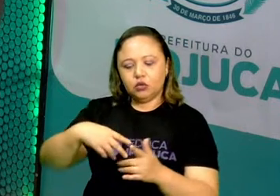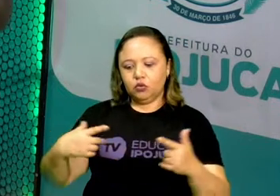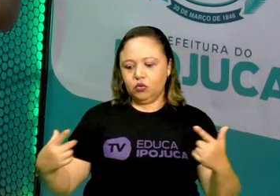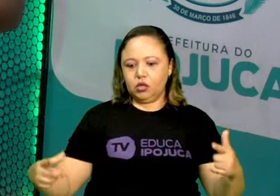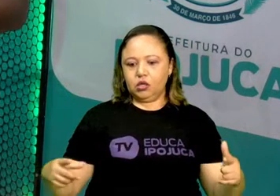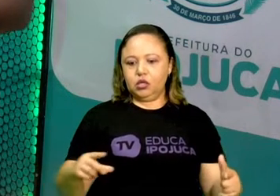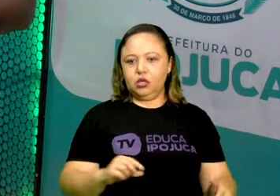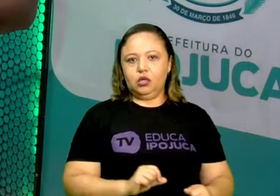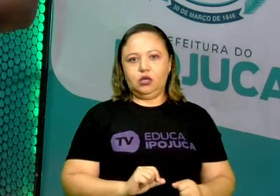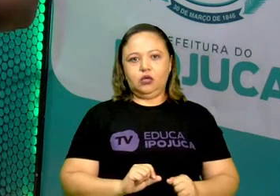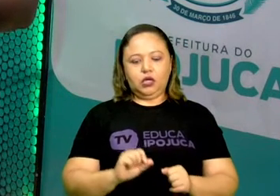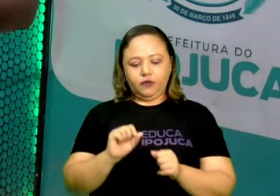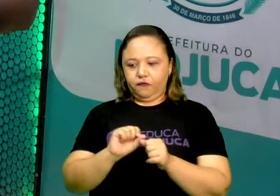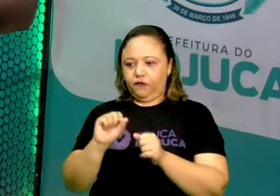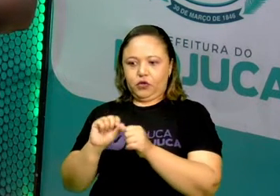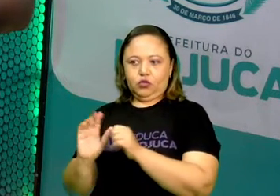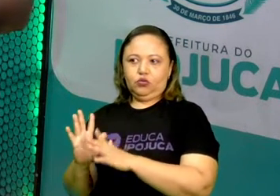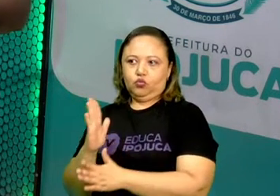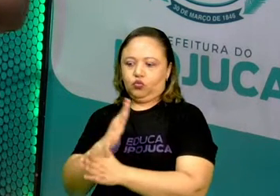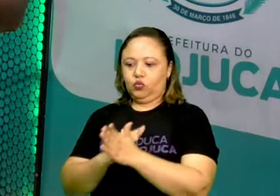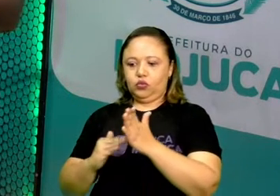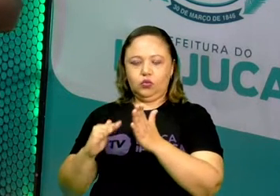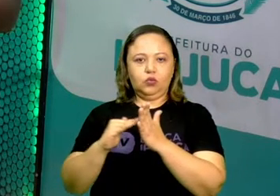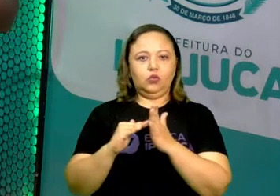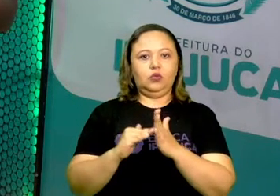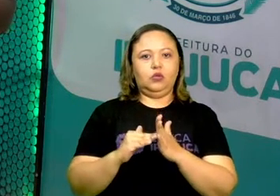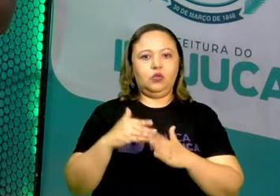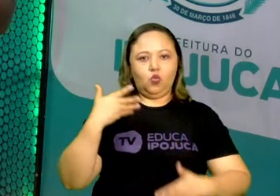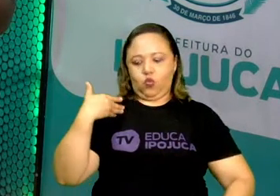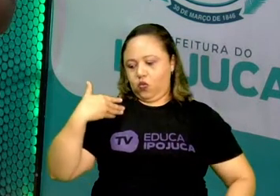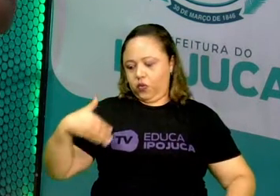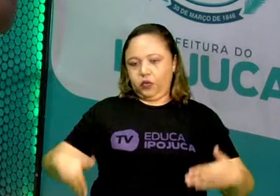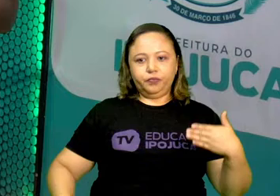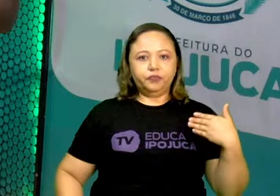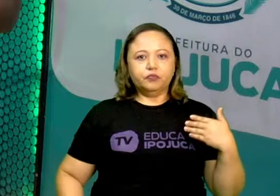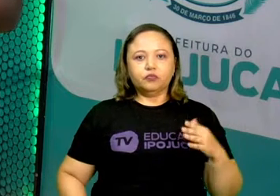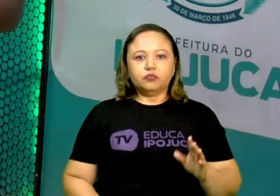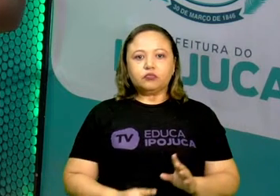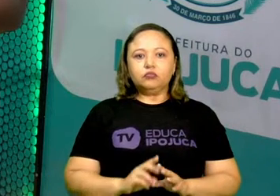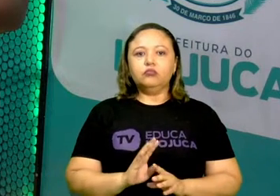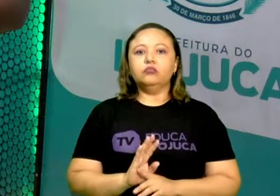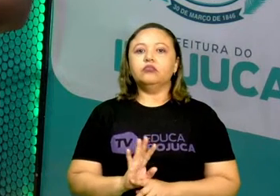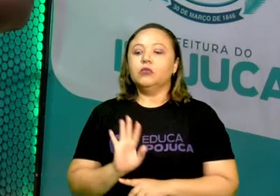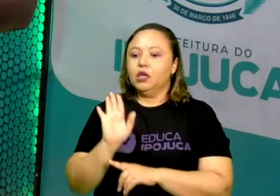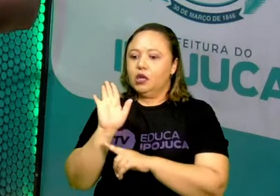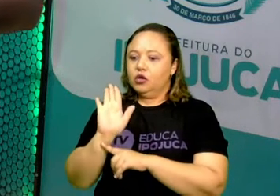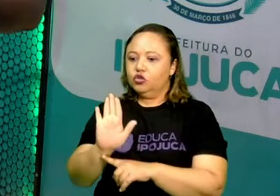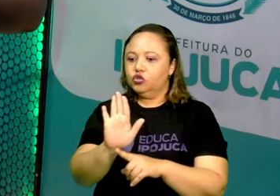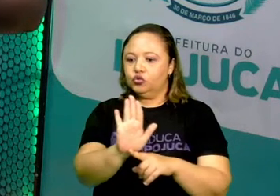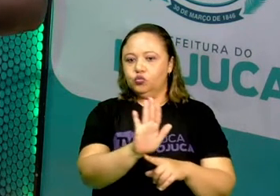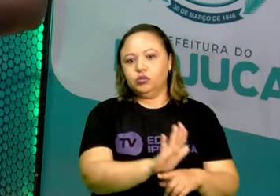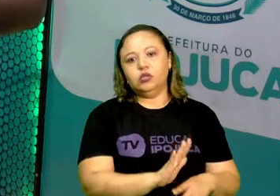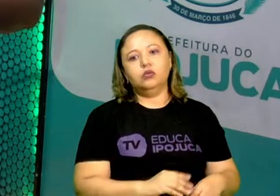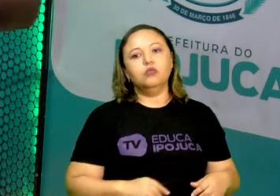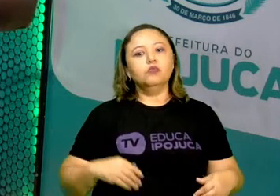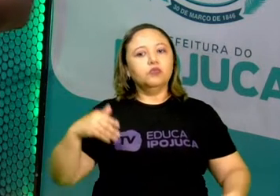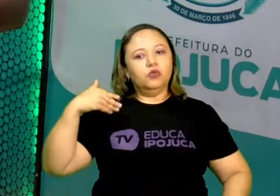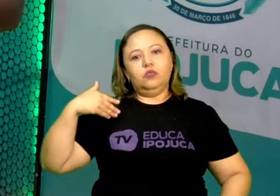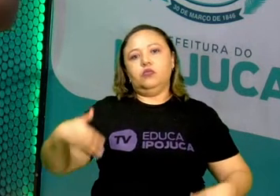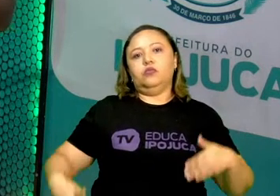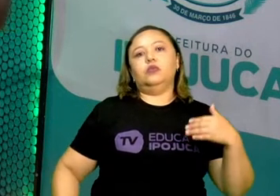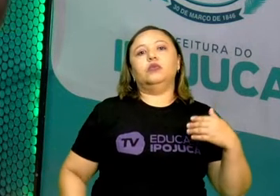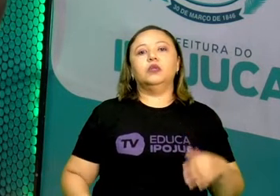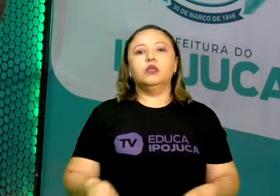todo o movimento corporal. Ele dá direcionamento aos movimentos que são realizados